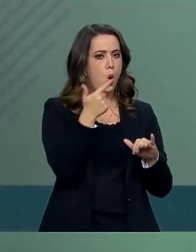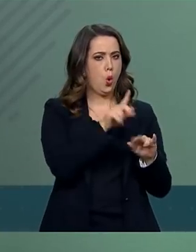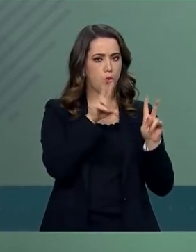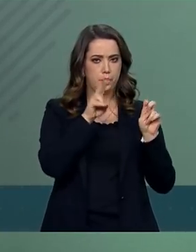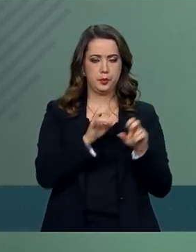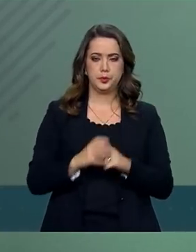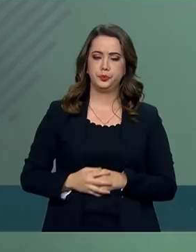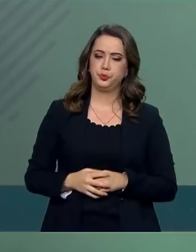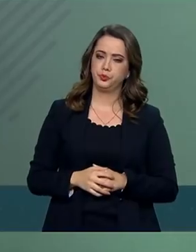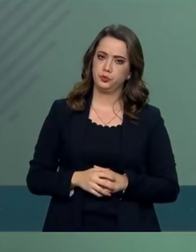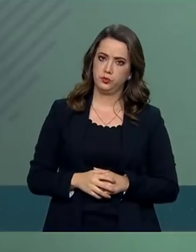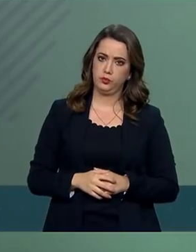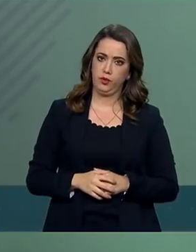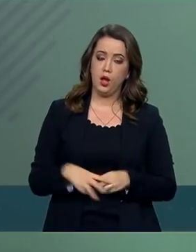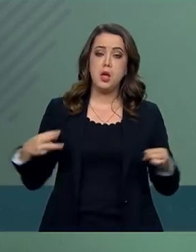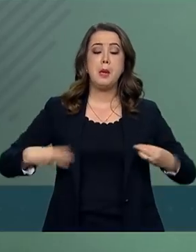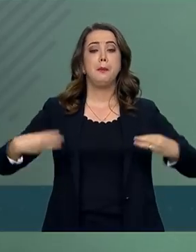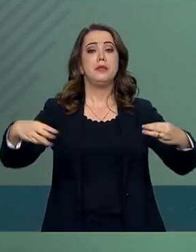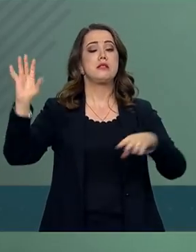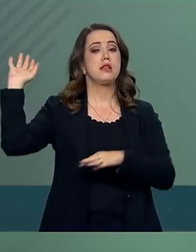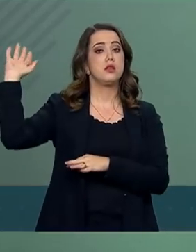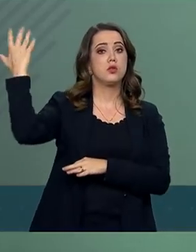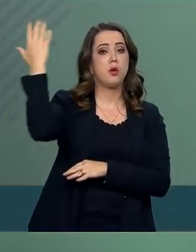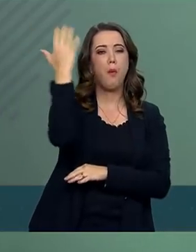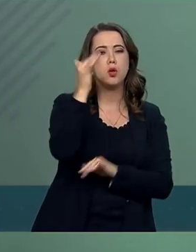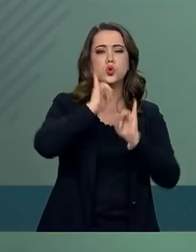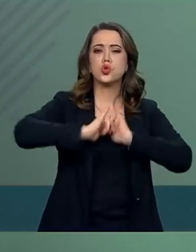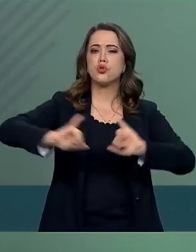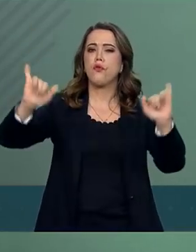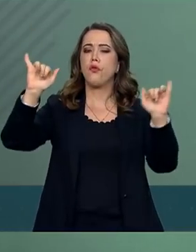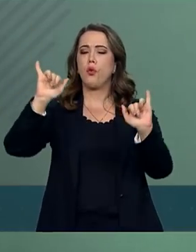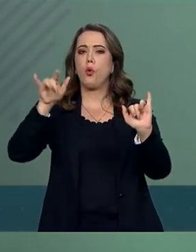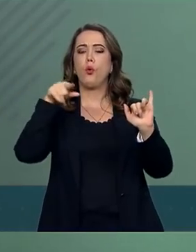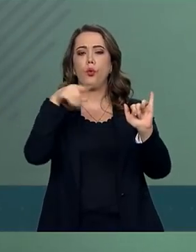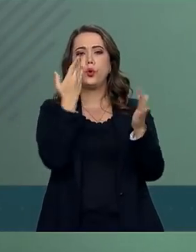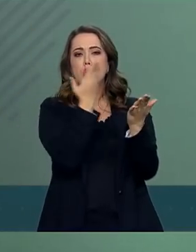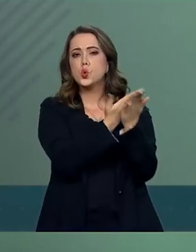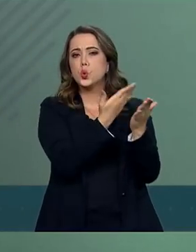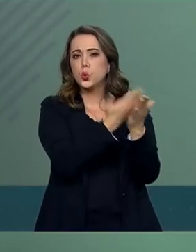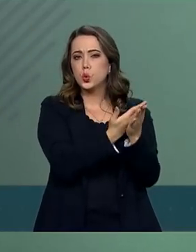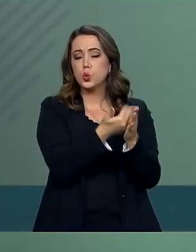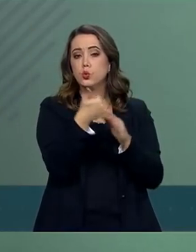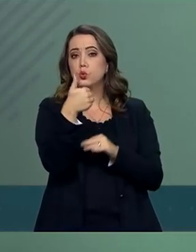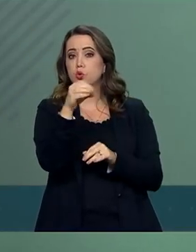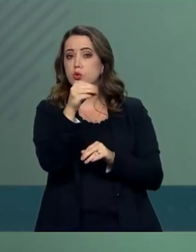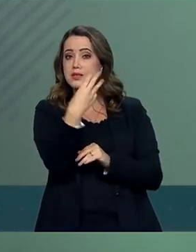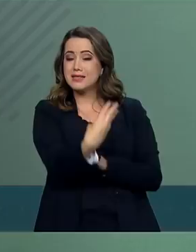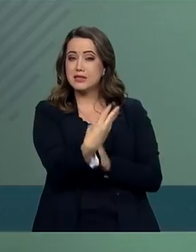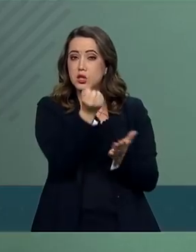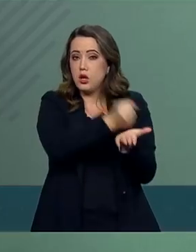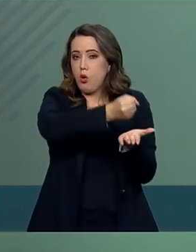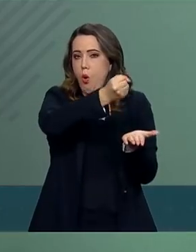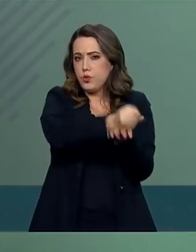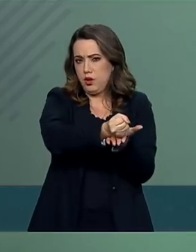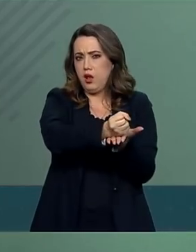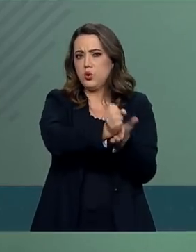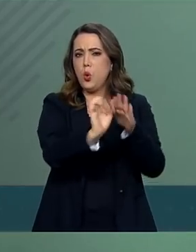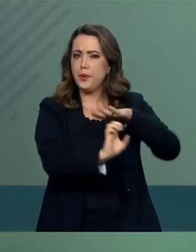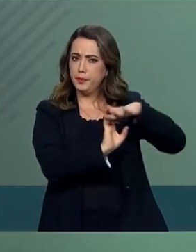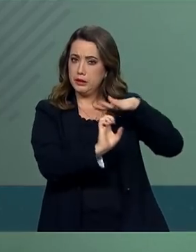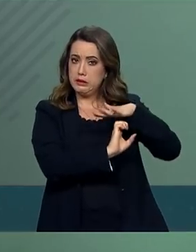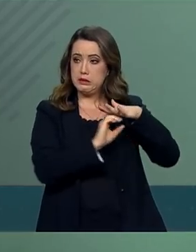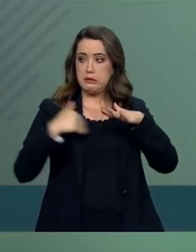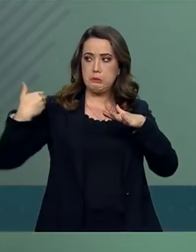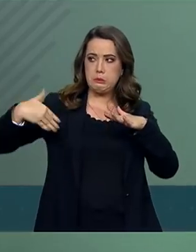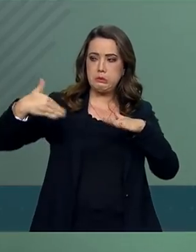O Ministério do Meio Ambiente divulgou a análise amostral de 103 contratos firmados nos últimos